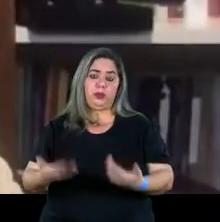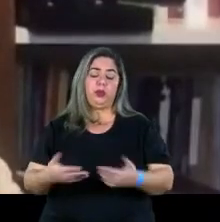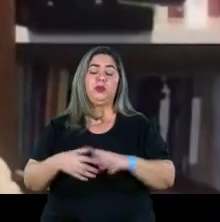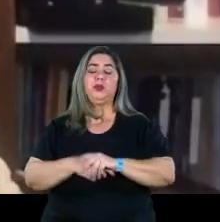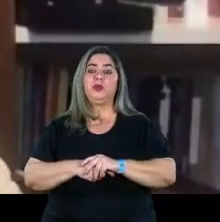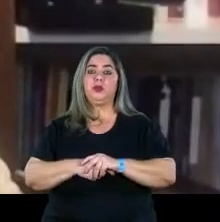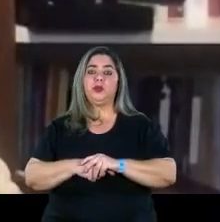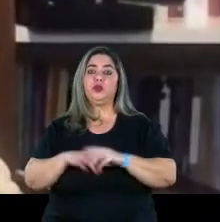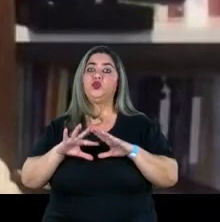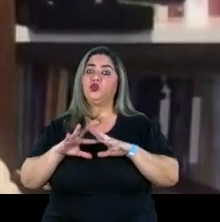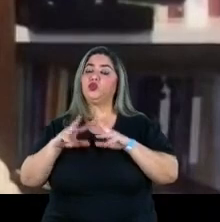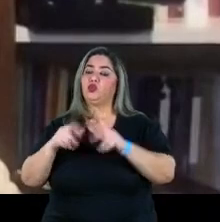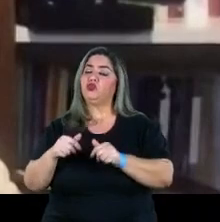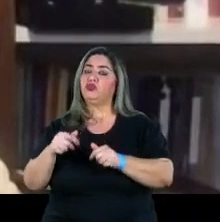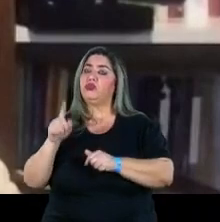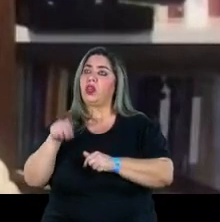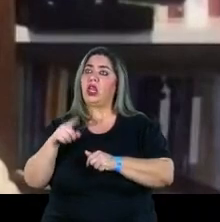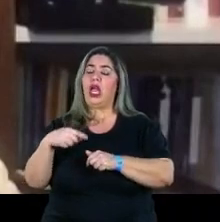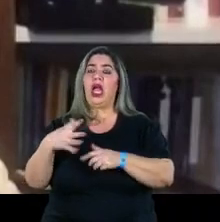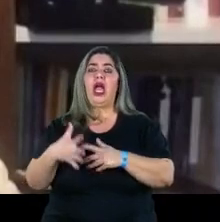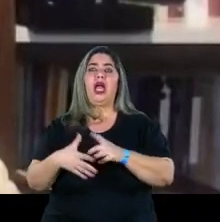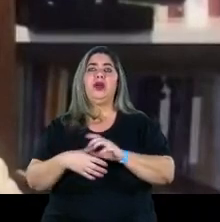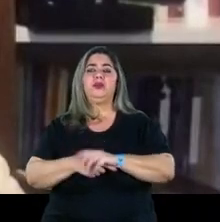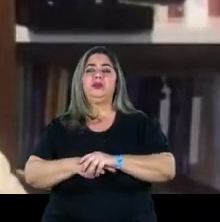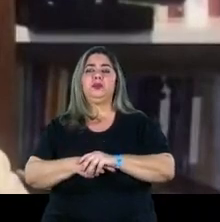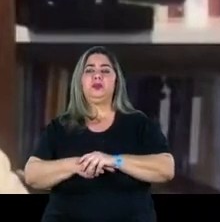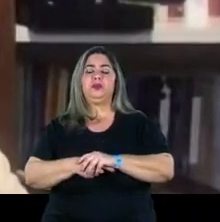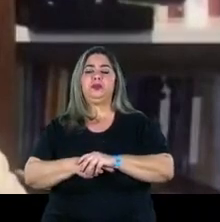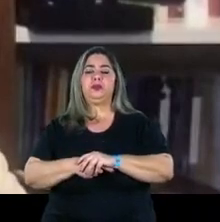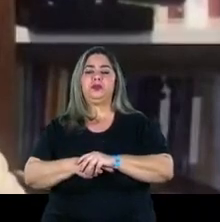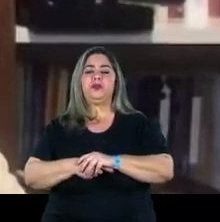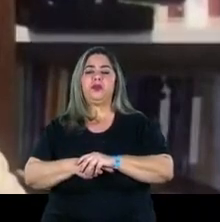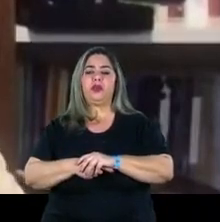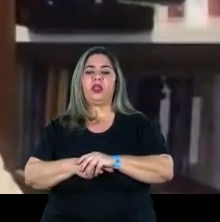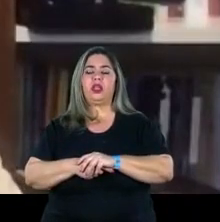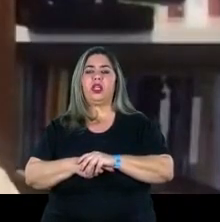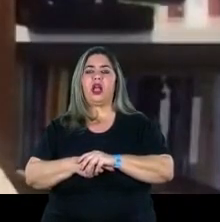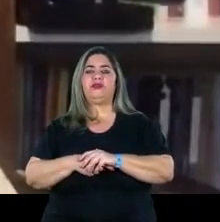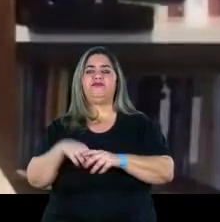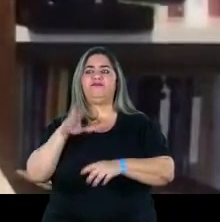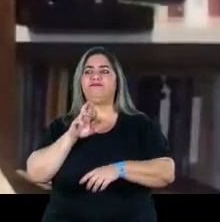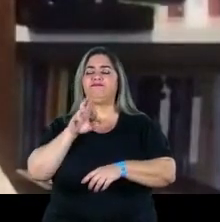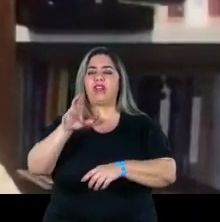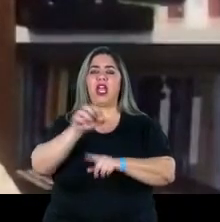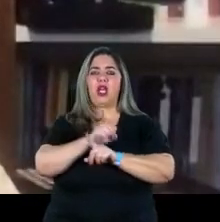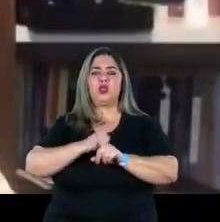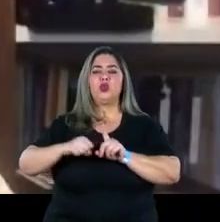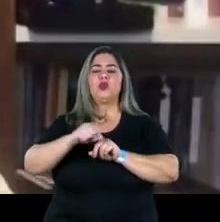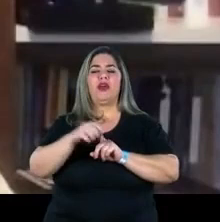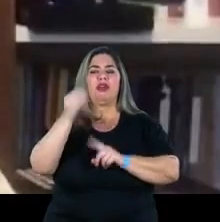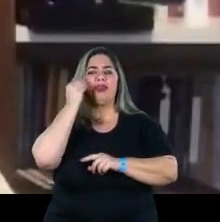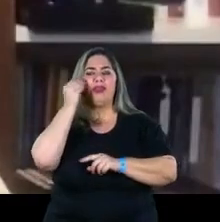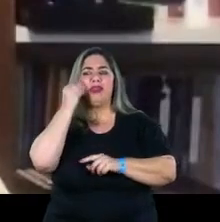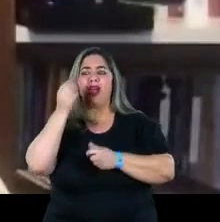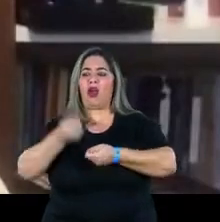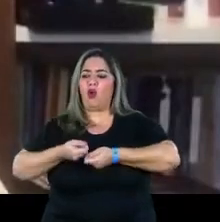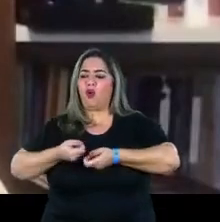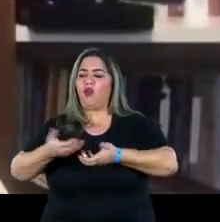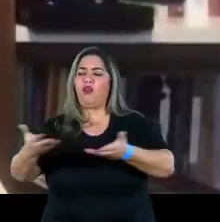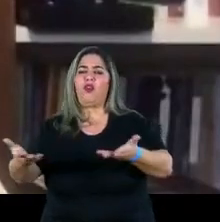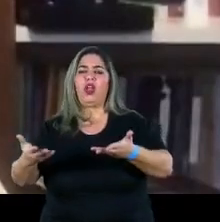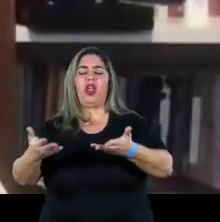tudo isso faz parte dessa grande resposta que a sociedade procura dar. O